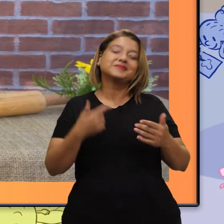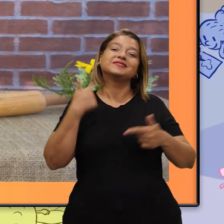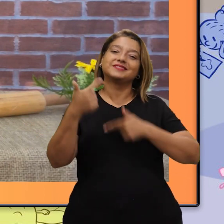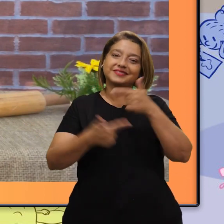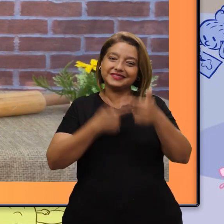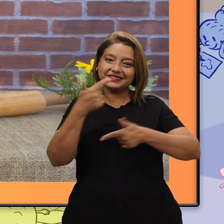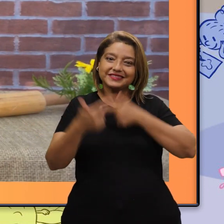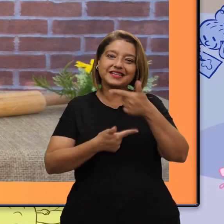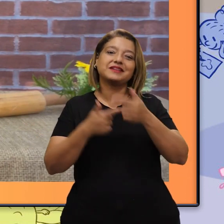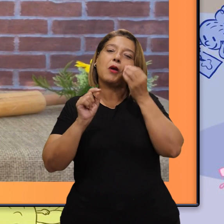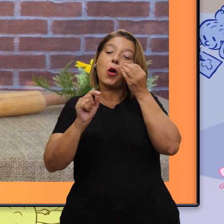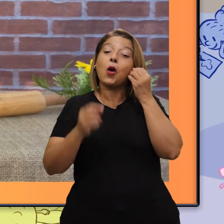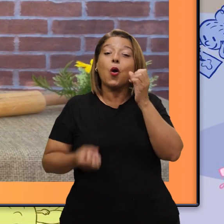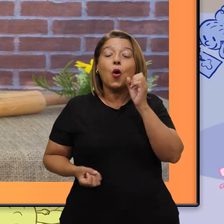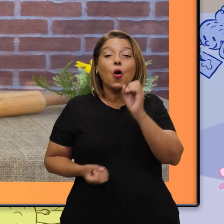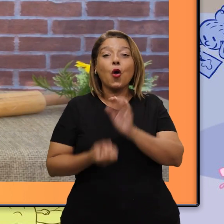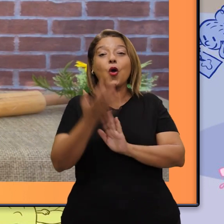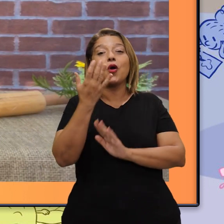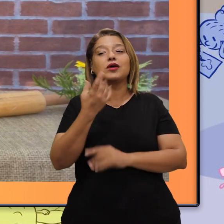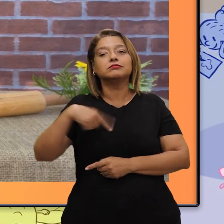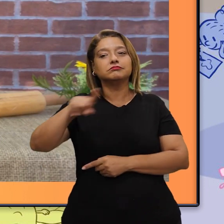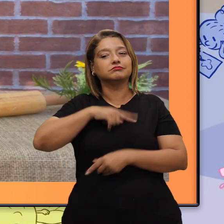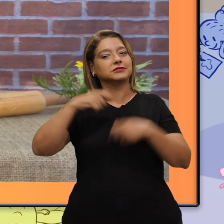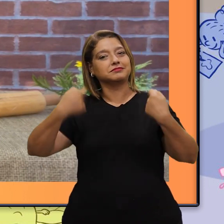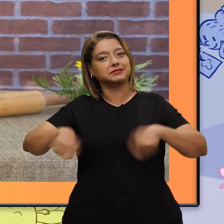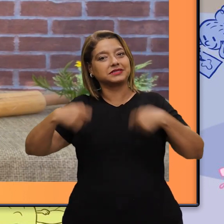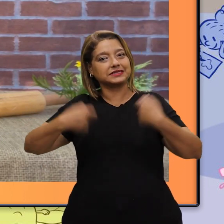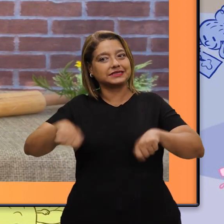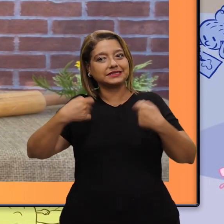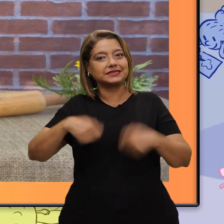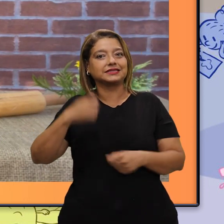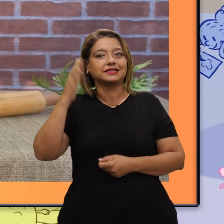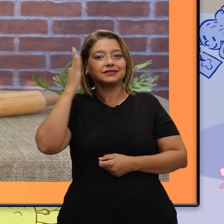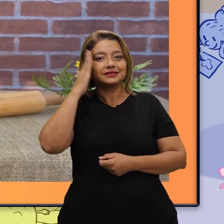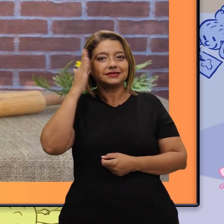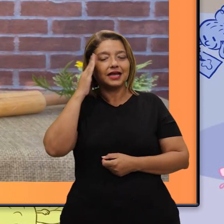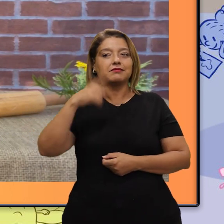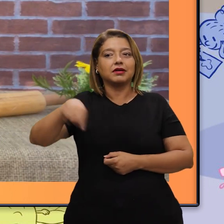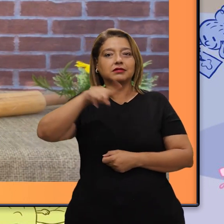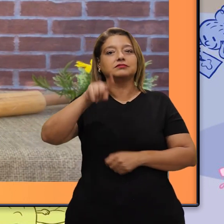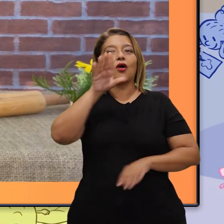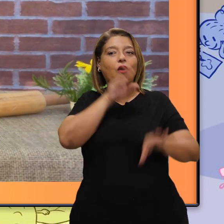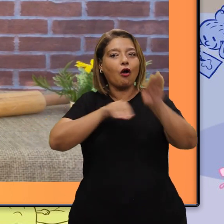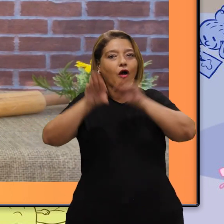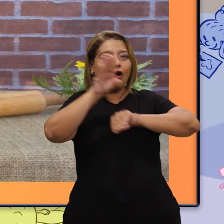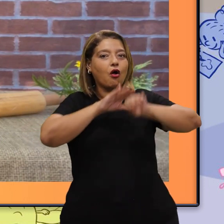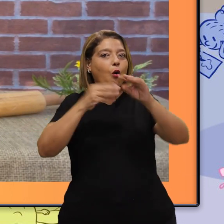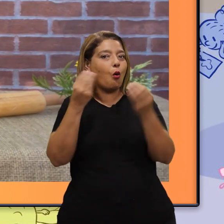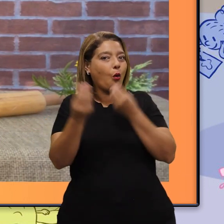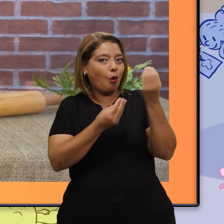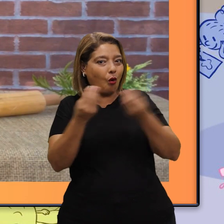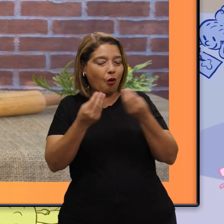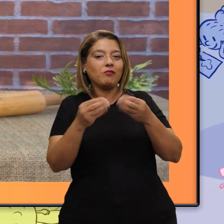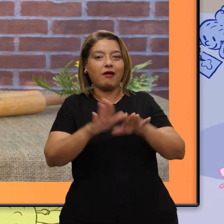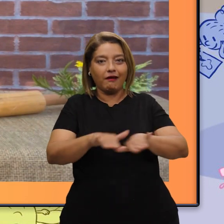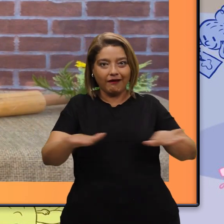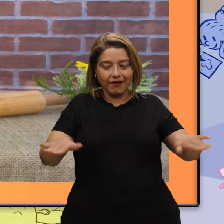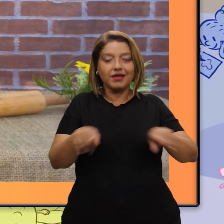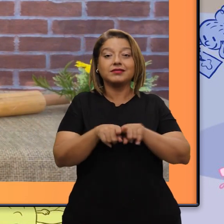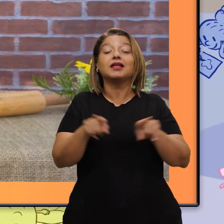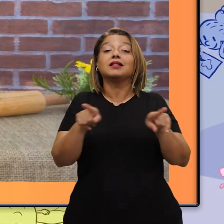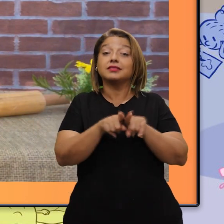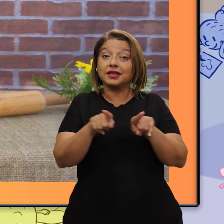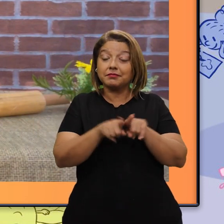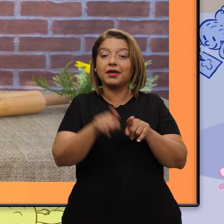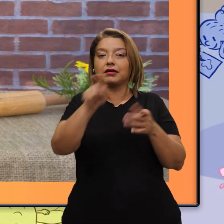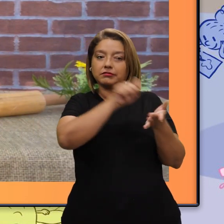seja, esse nosso trabalho surgiu da necessidade de estar trabalhando com a oralidade das